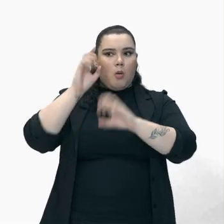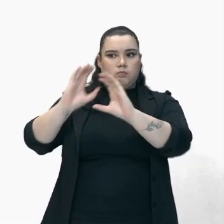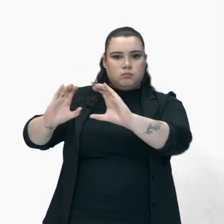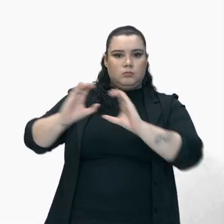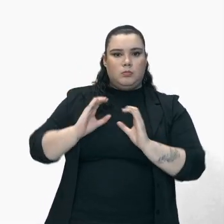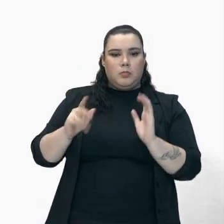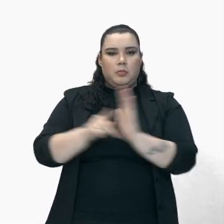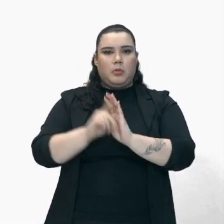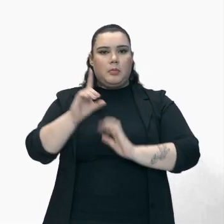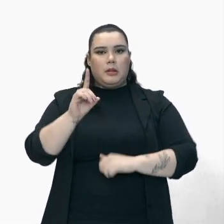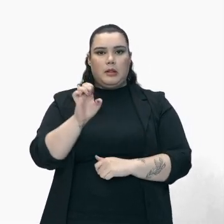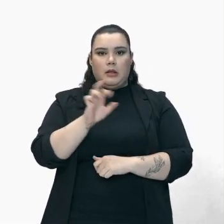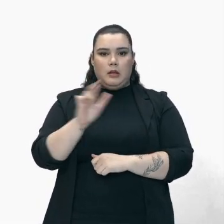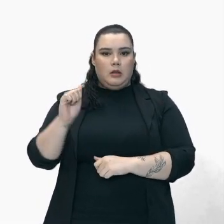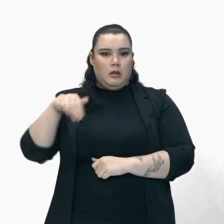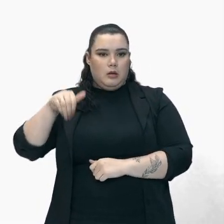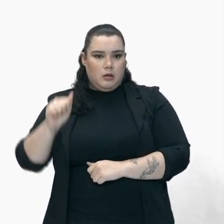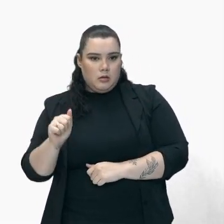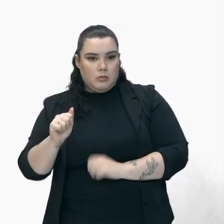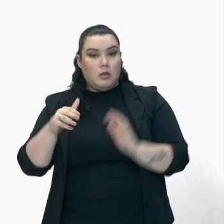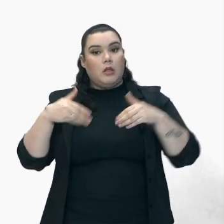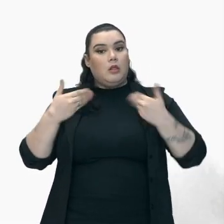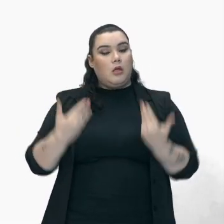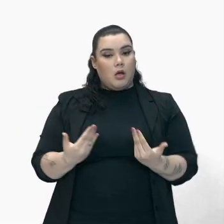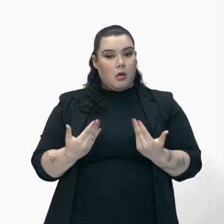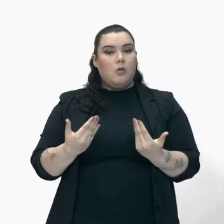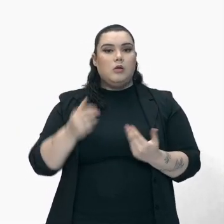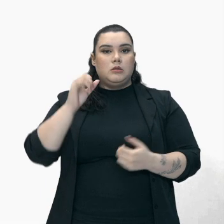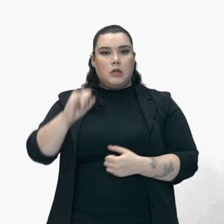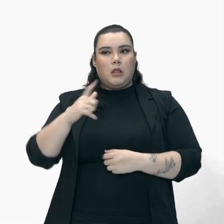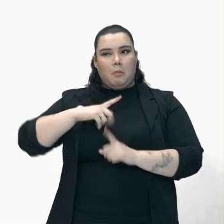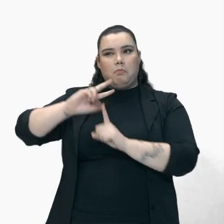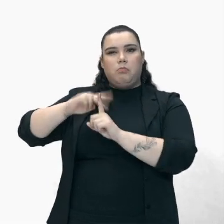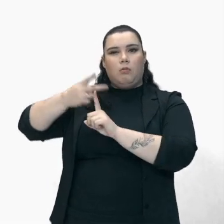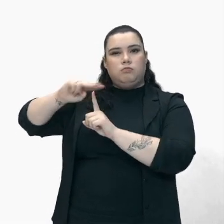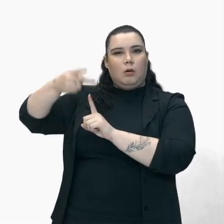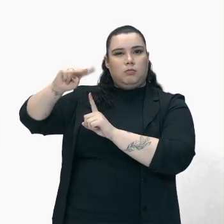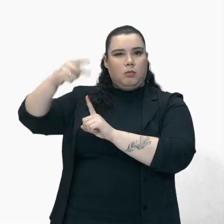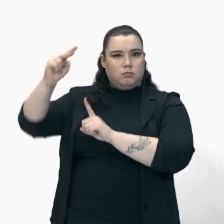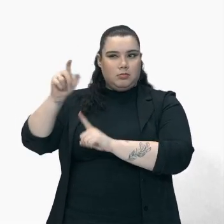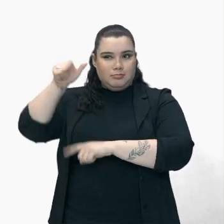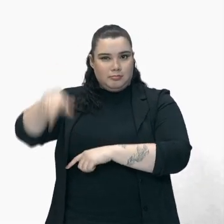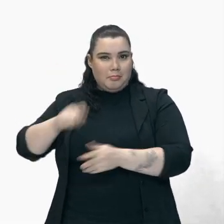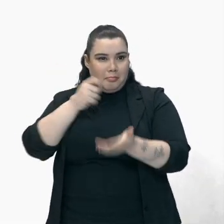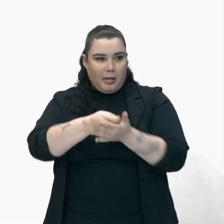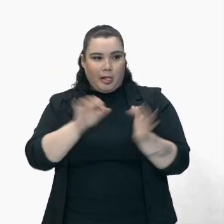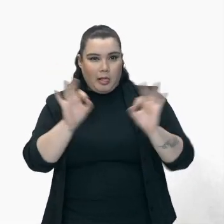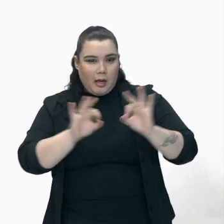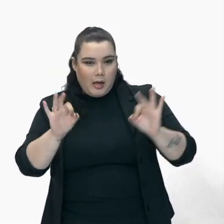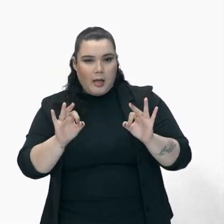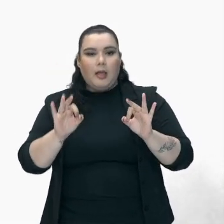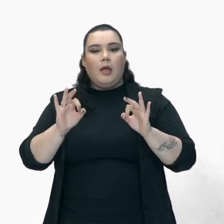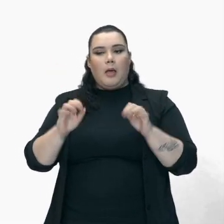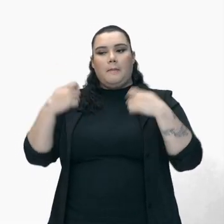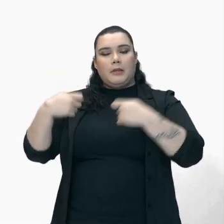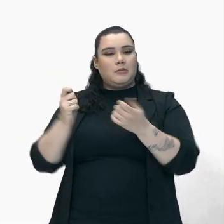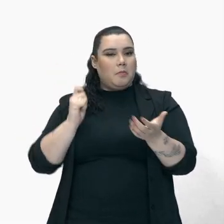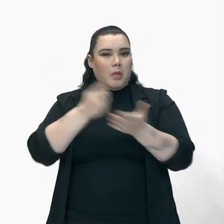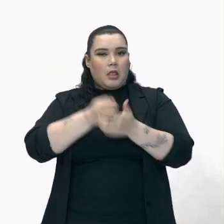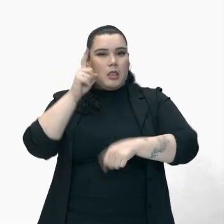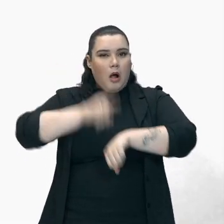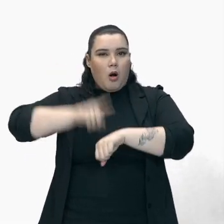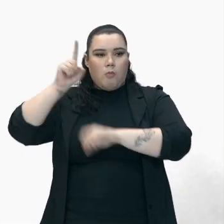Da derrama Ou seja O acumulado De todos Os impostos Que era devido Pelas pessoas